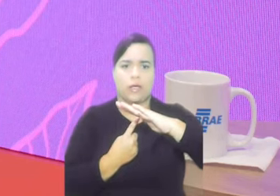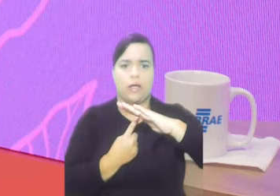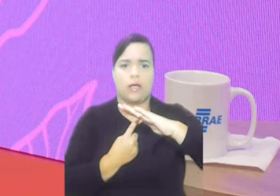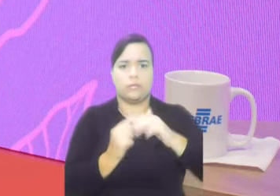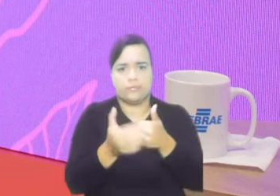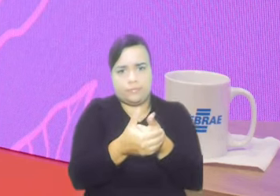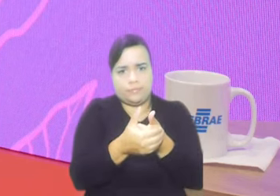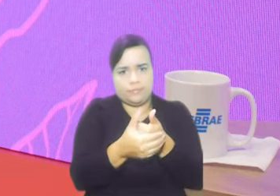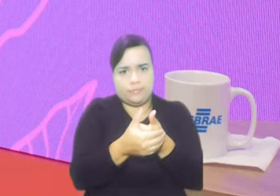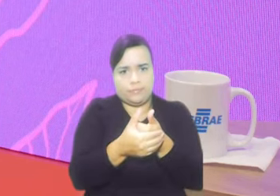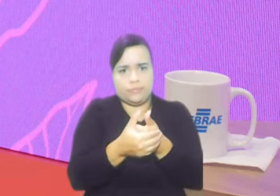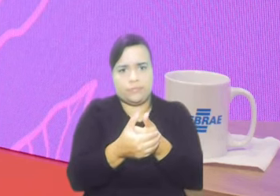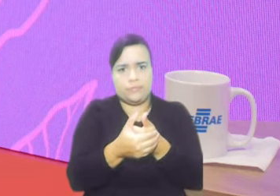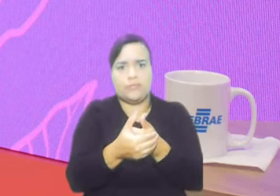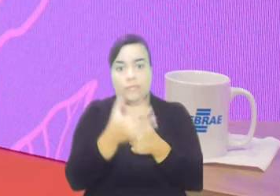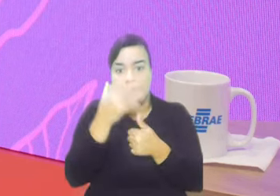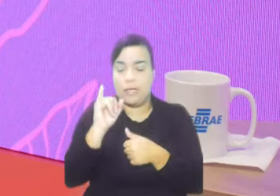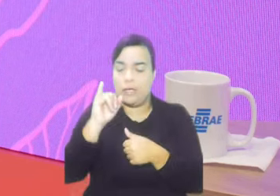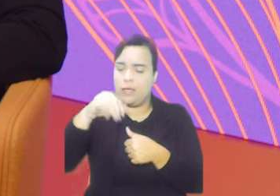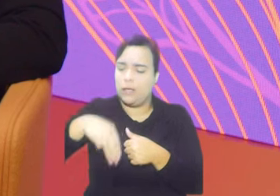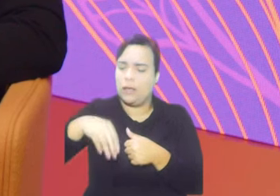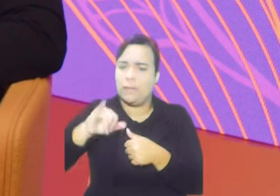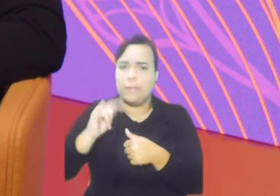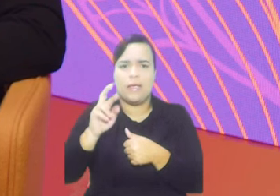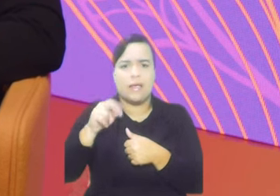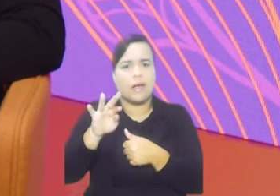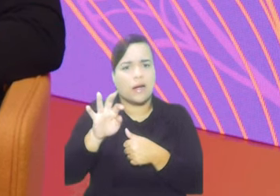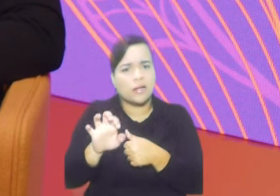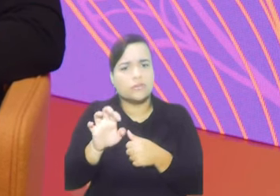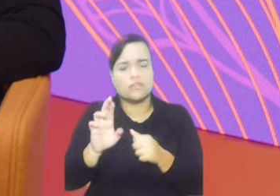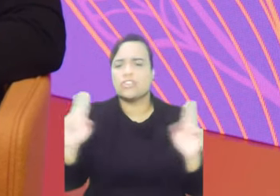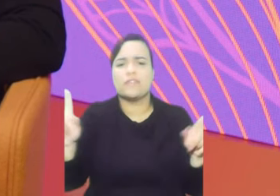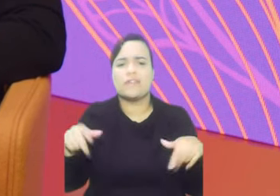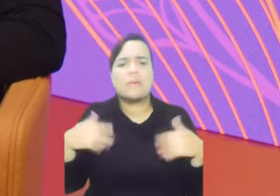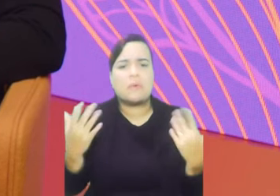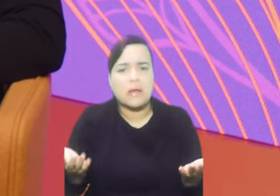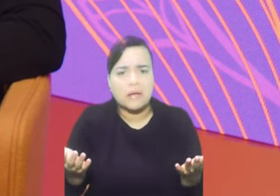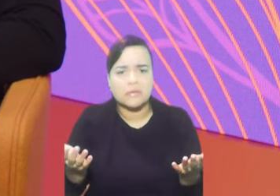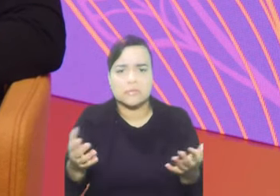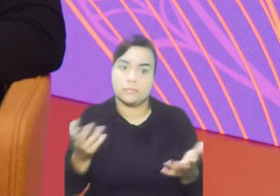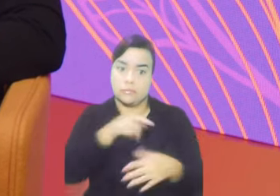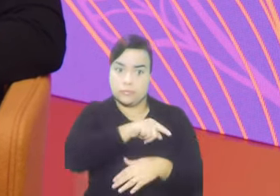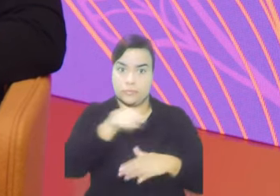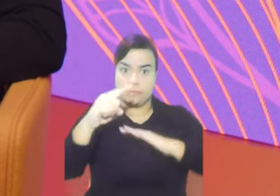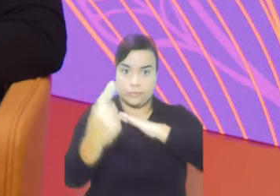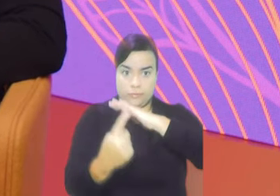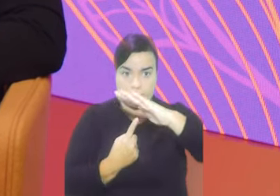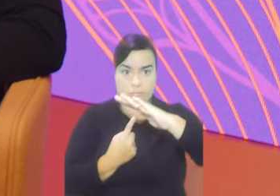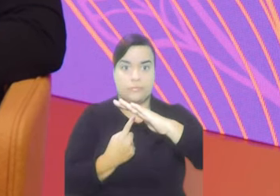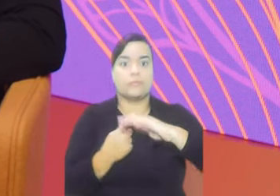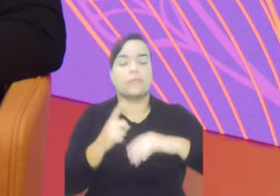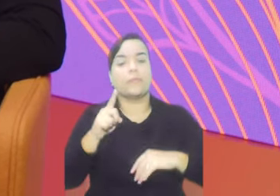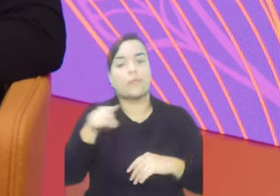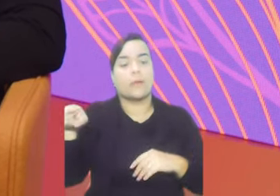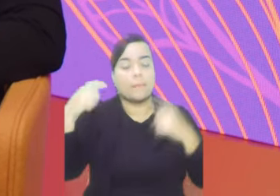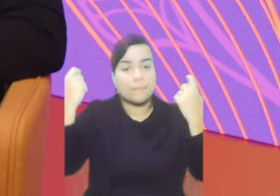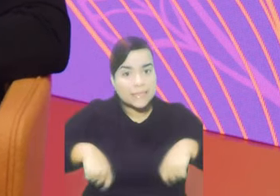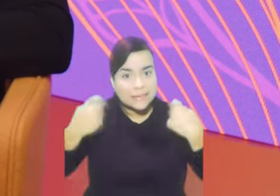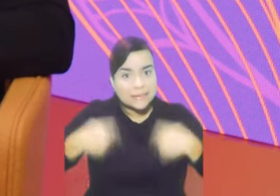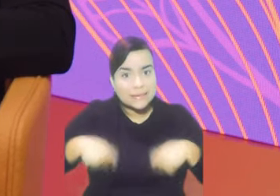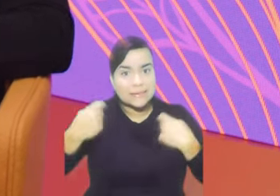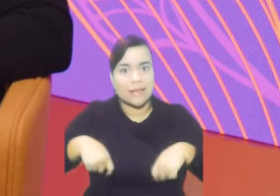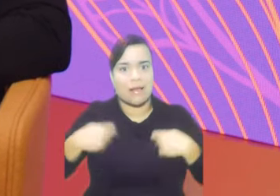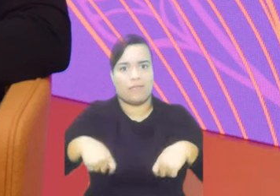entre refugiado e imigrante? Perfeito. É muito importante. As pessoas refugiadas são aquelas que